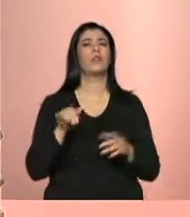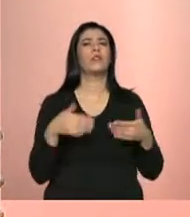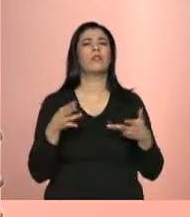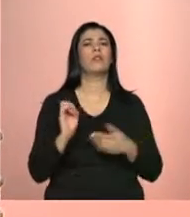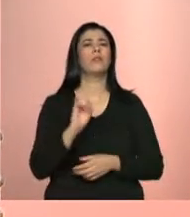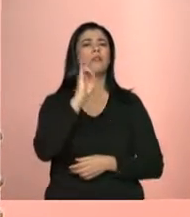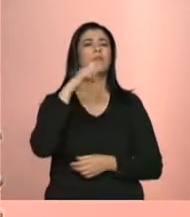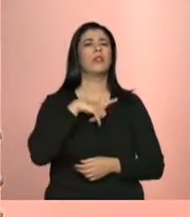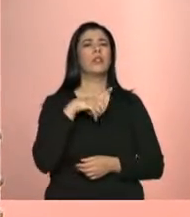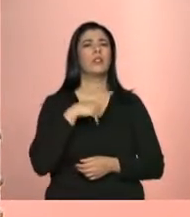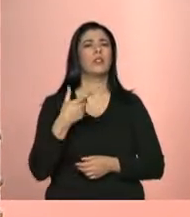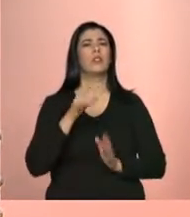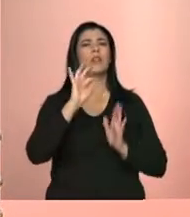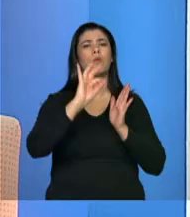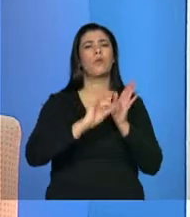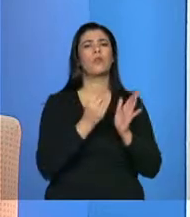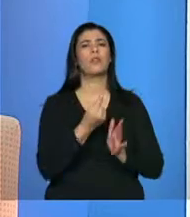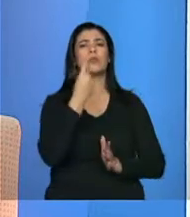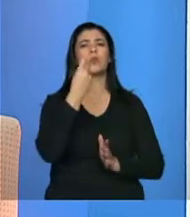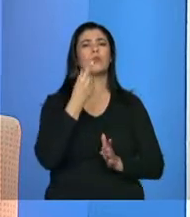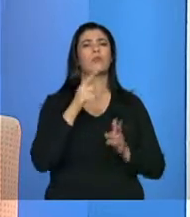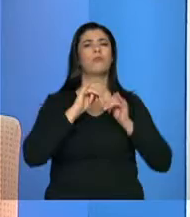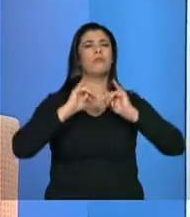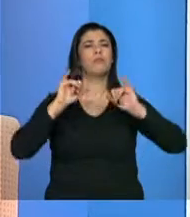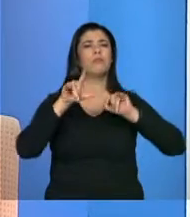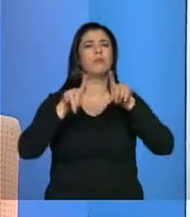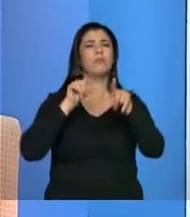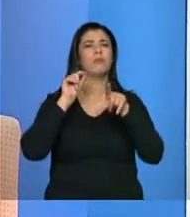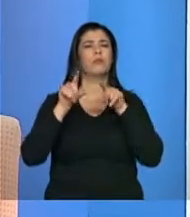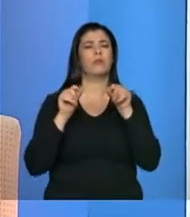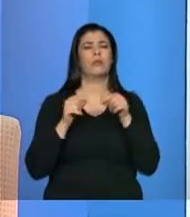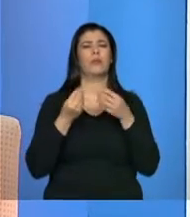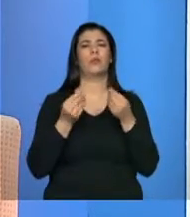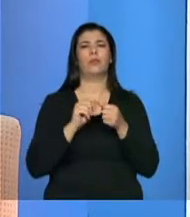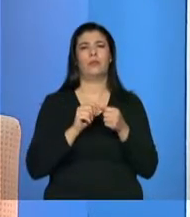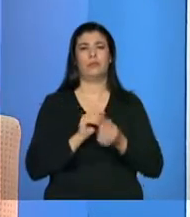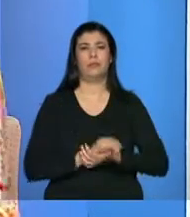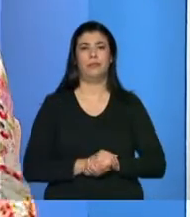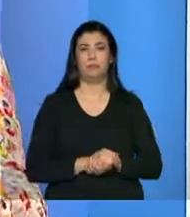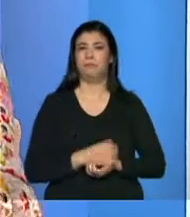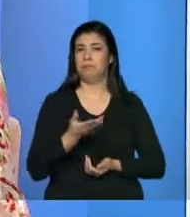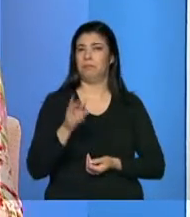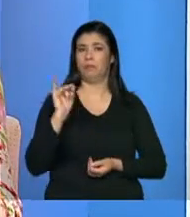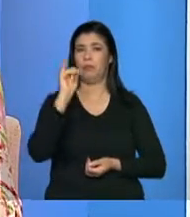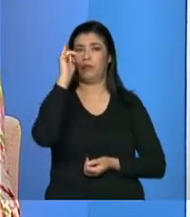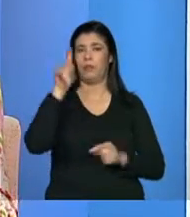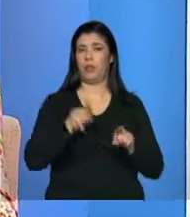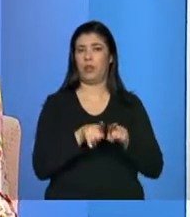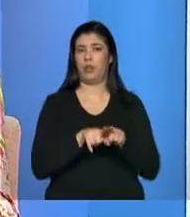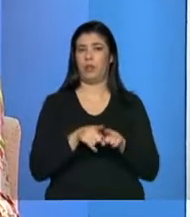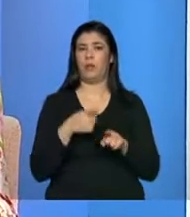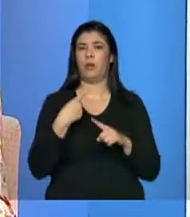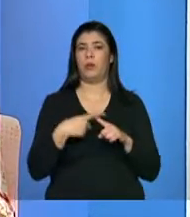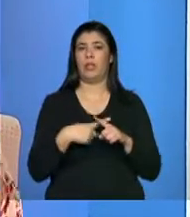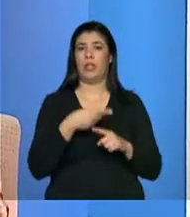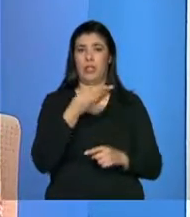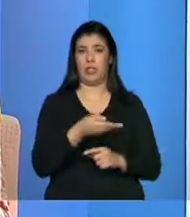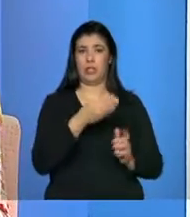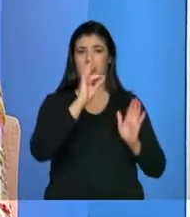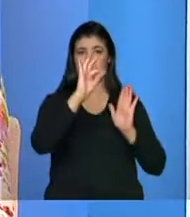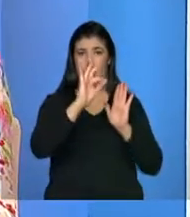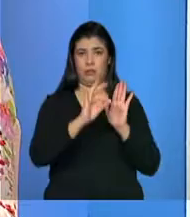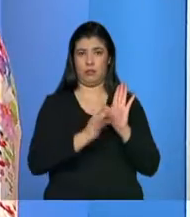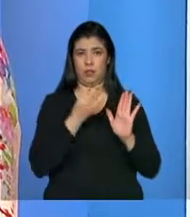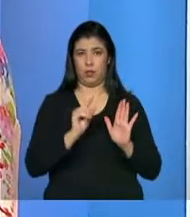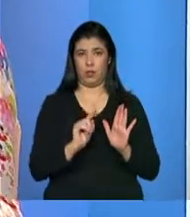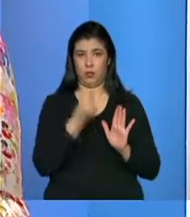dados do cadastro único? É, isso é muito interessante. O que que acontece? A consolidação, o cadastro único é um instrumento federal.